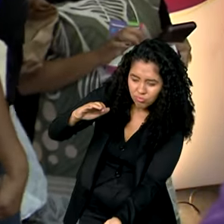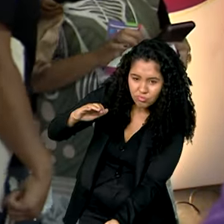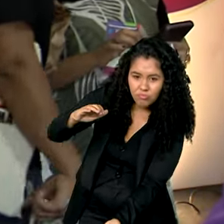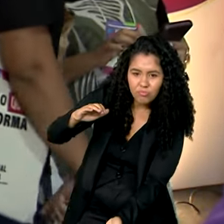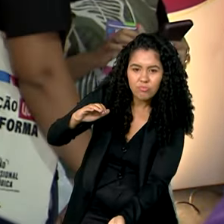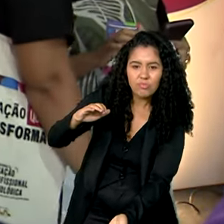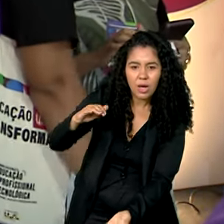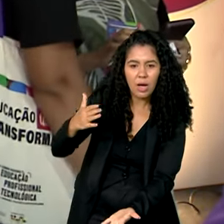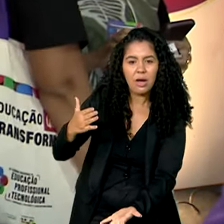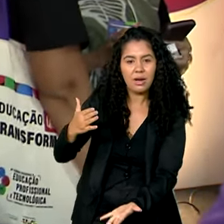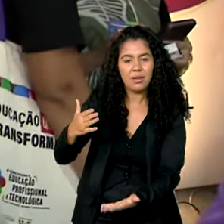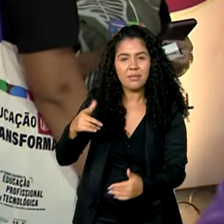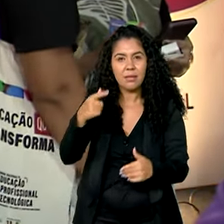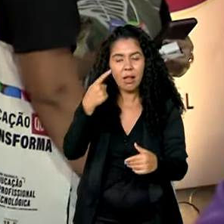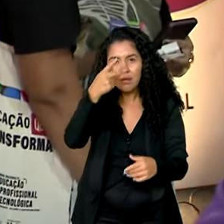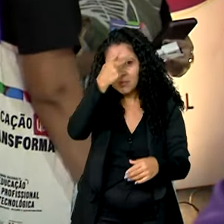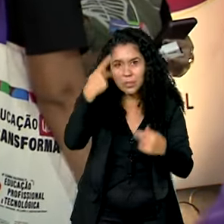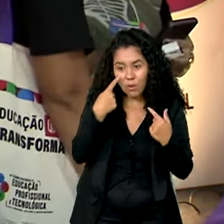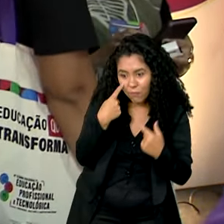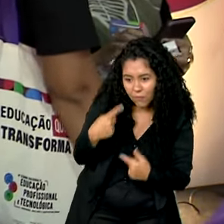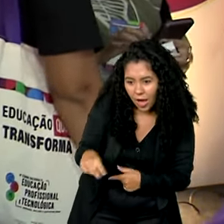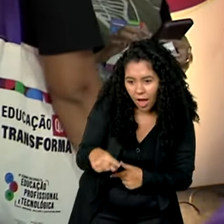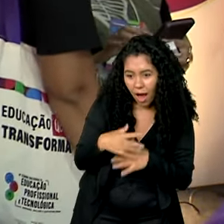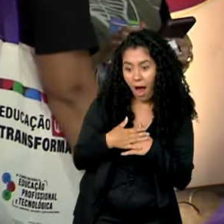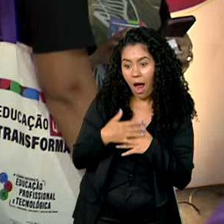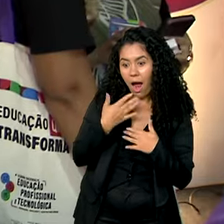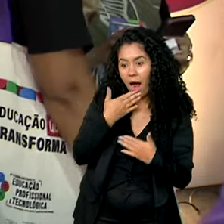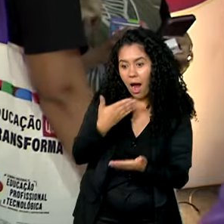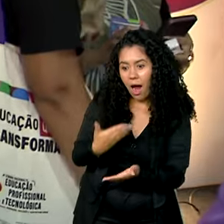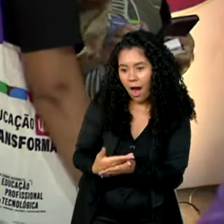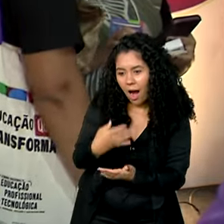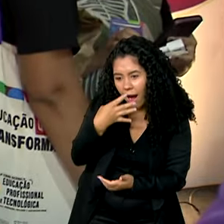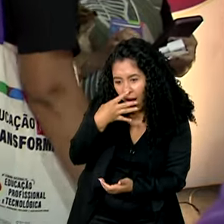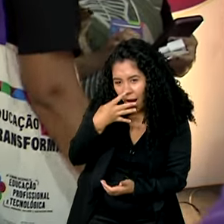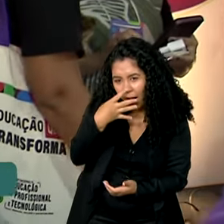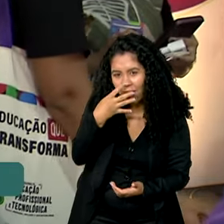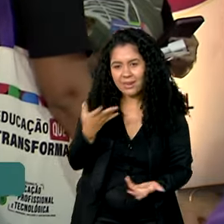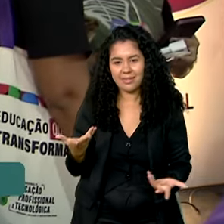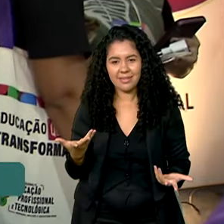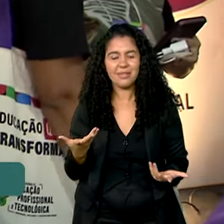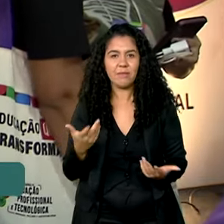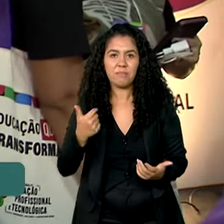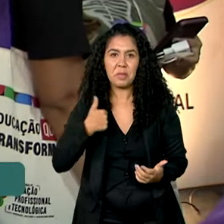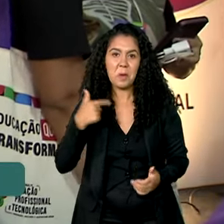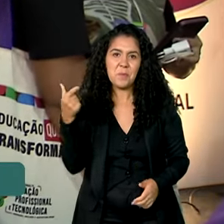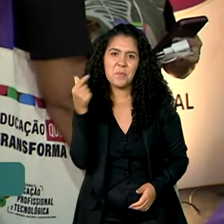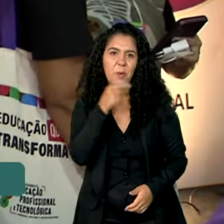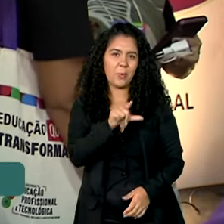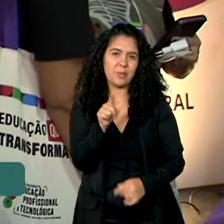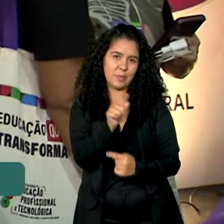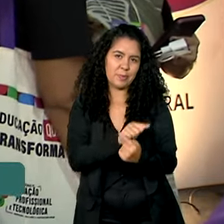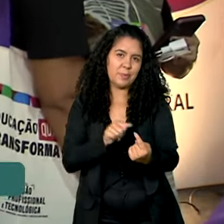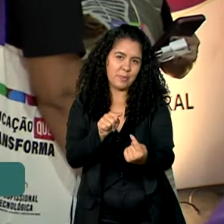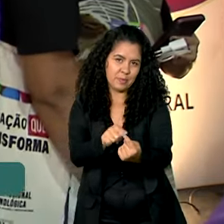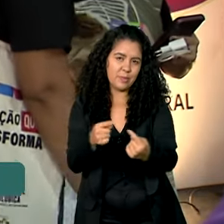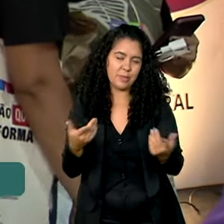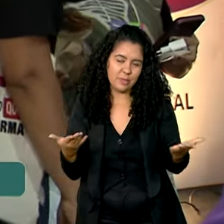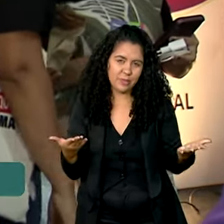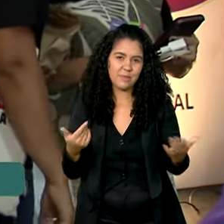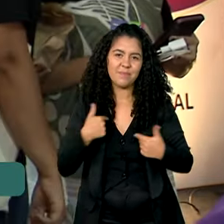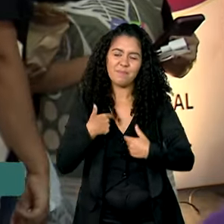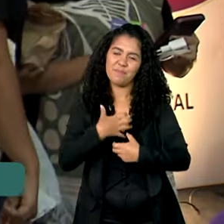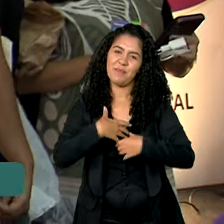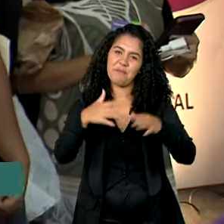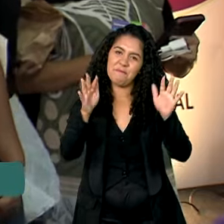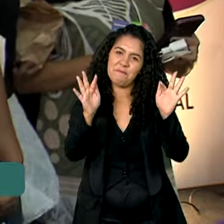dar esse impacto visual para quem vesse. Entendeu? Então, realmente eu consegui alcançar isso. Até fico